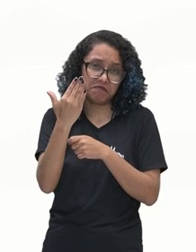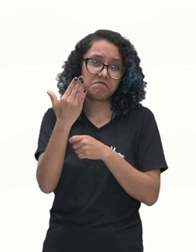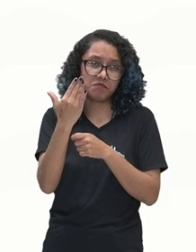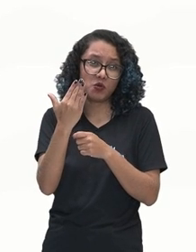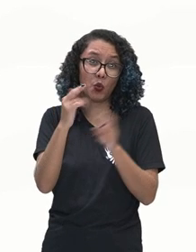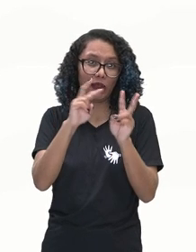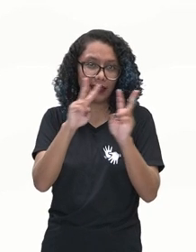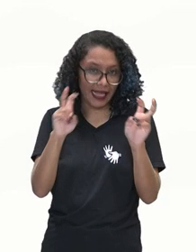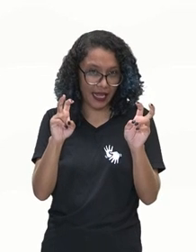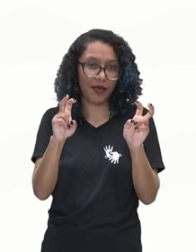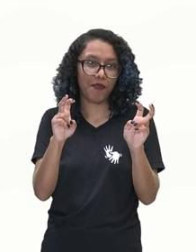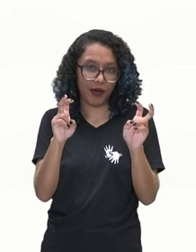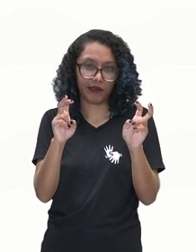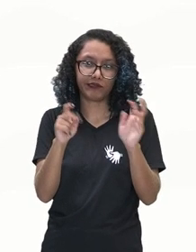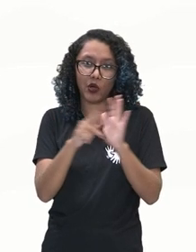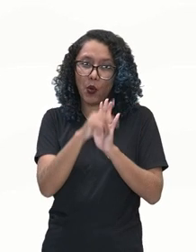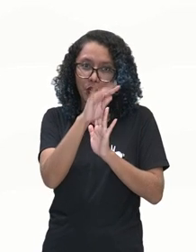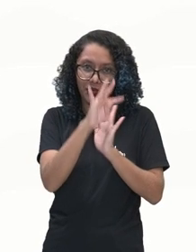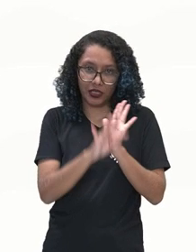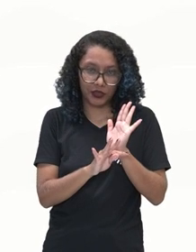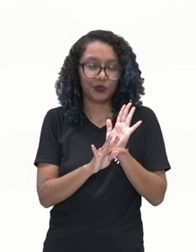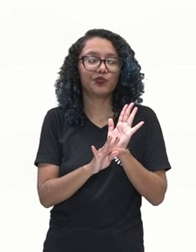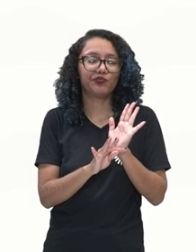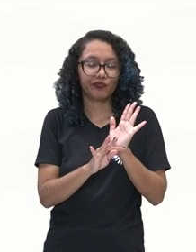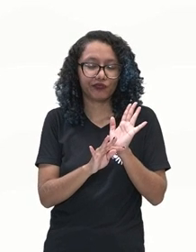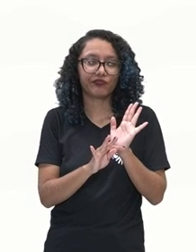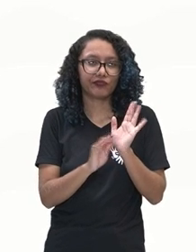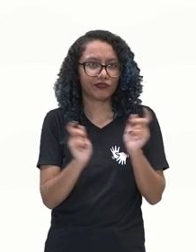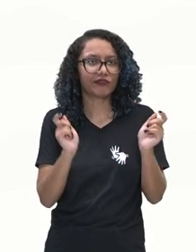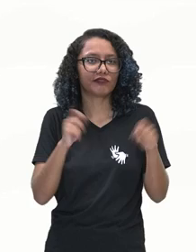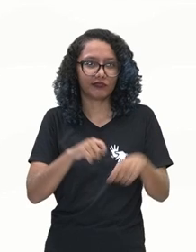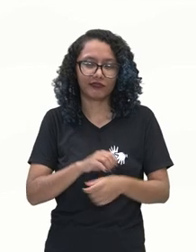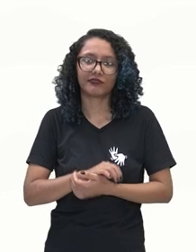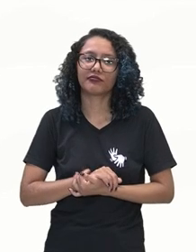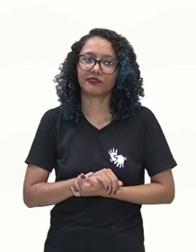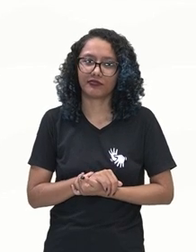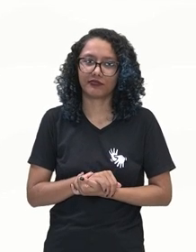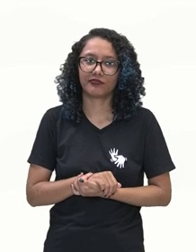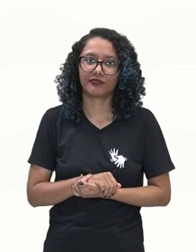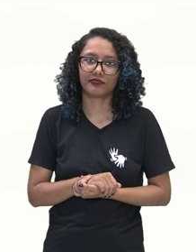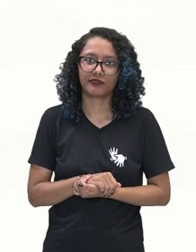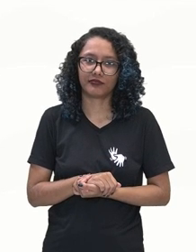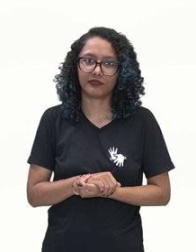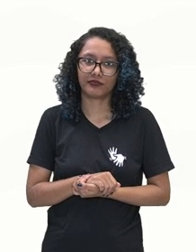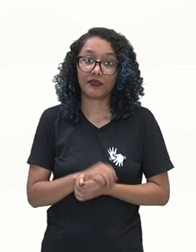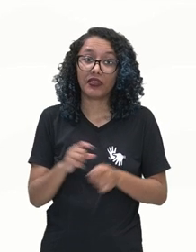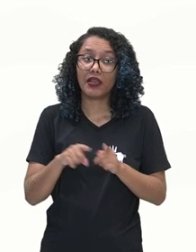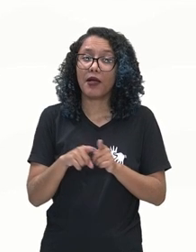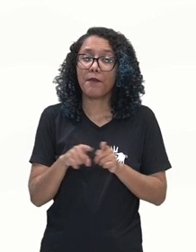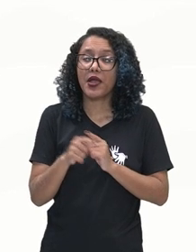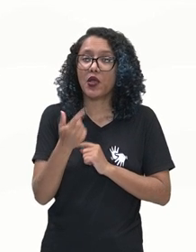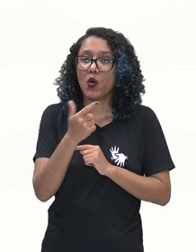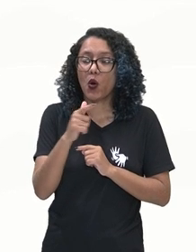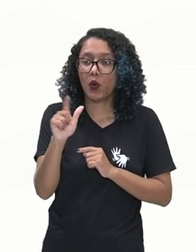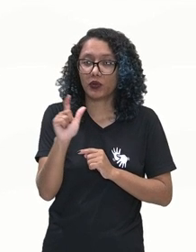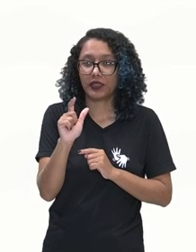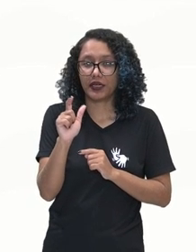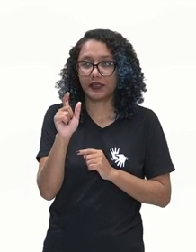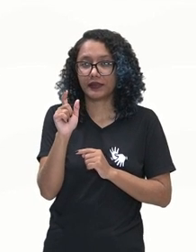este texto está falando. Olha só, tem outras palavras aí que eu não